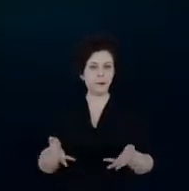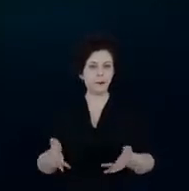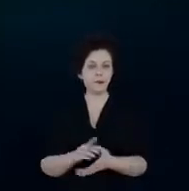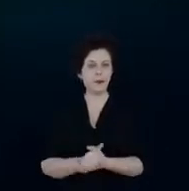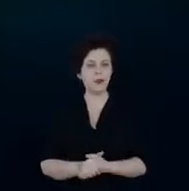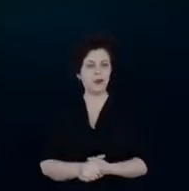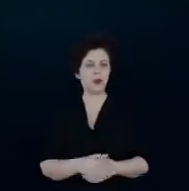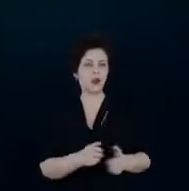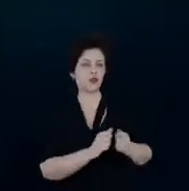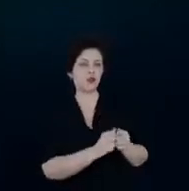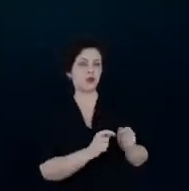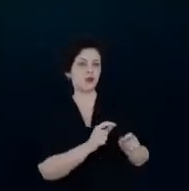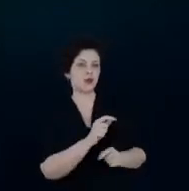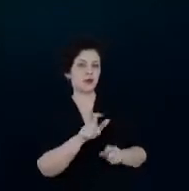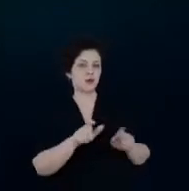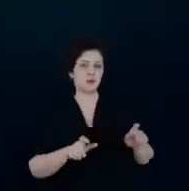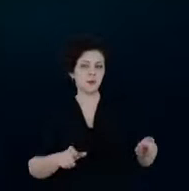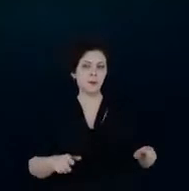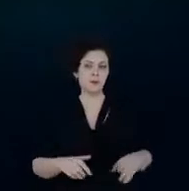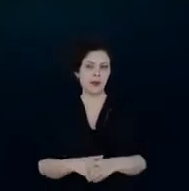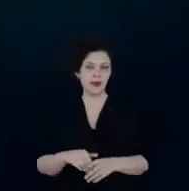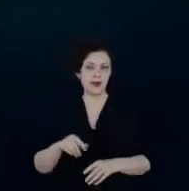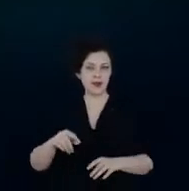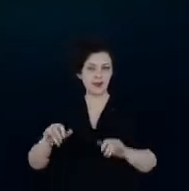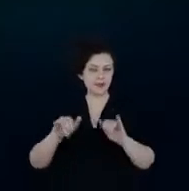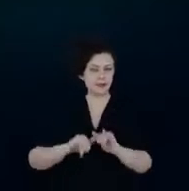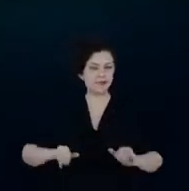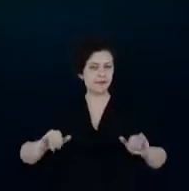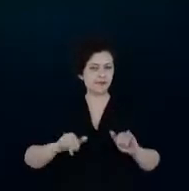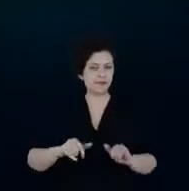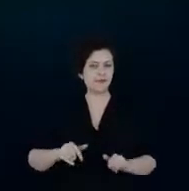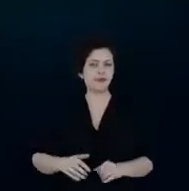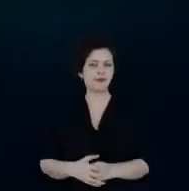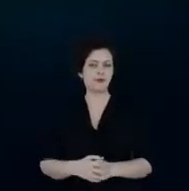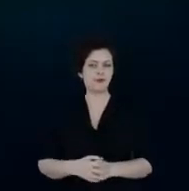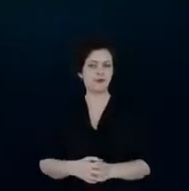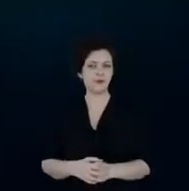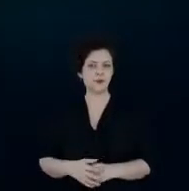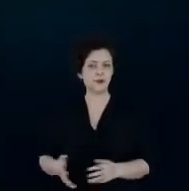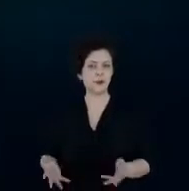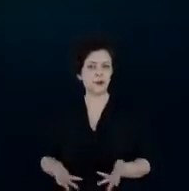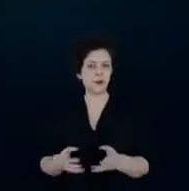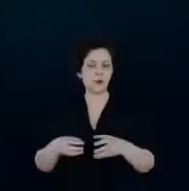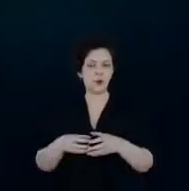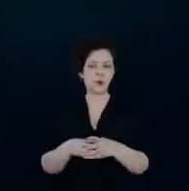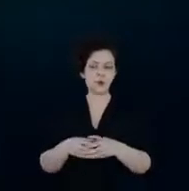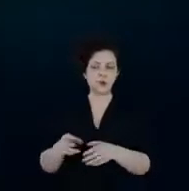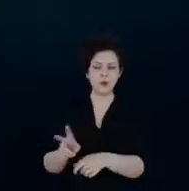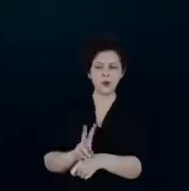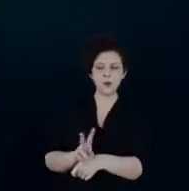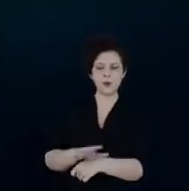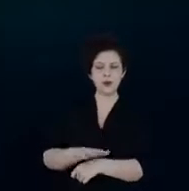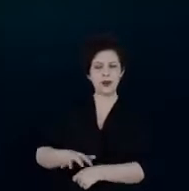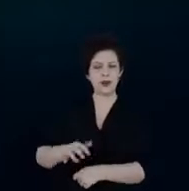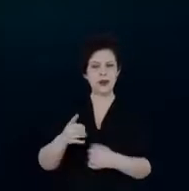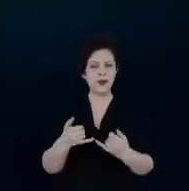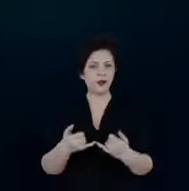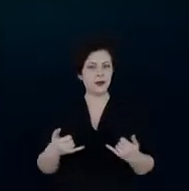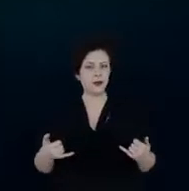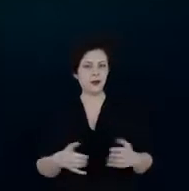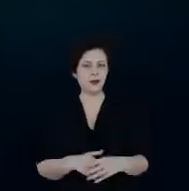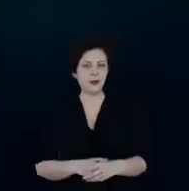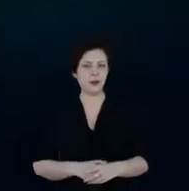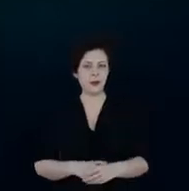campanha, ela teve uma motivação no ofício do Comitê de Monitoramento do Setor Elétrico, no qual ele